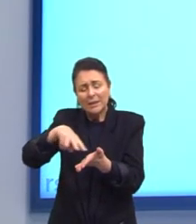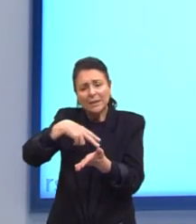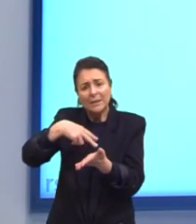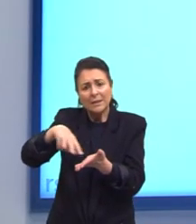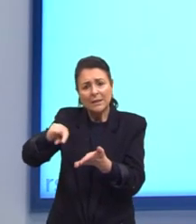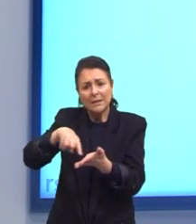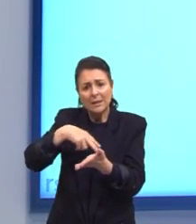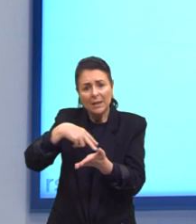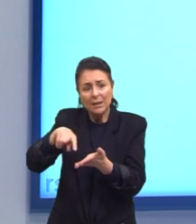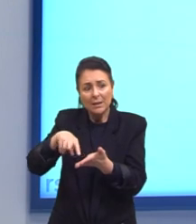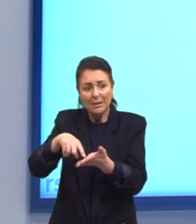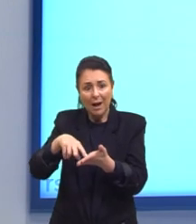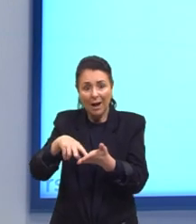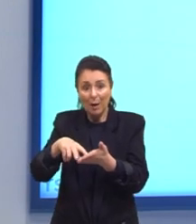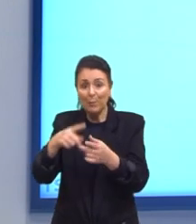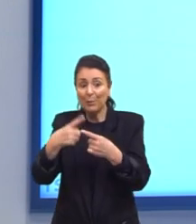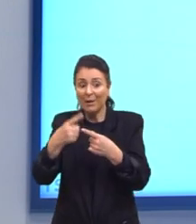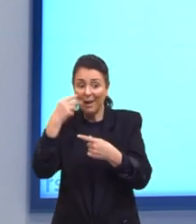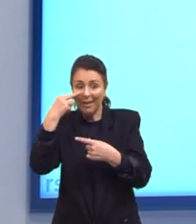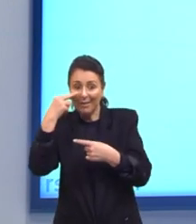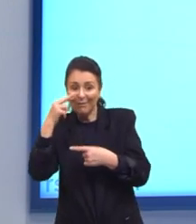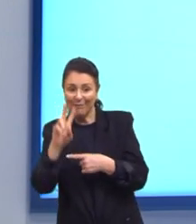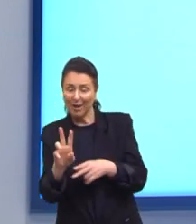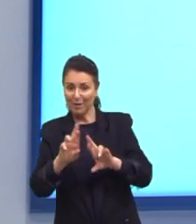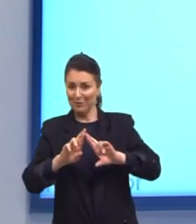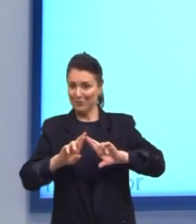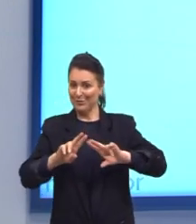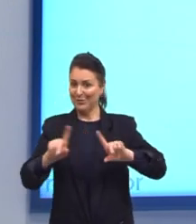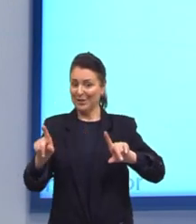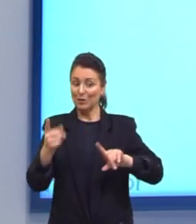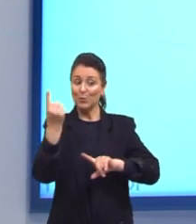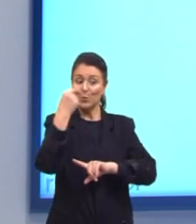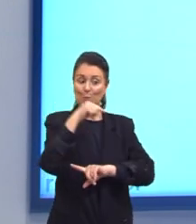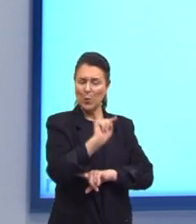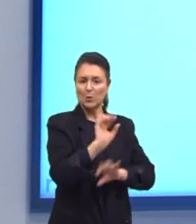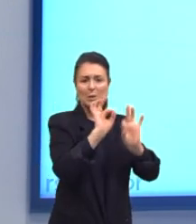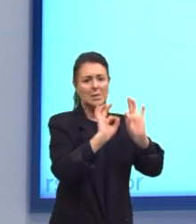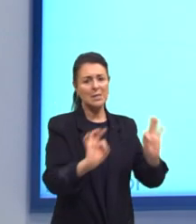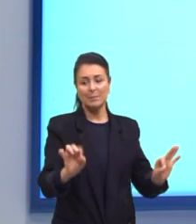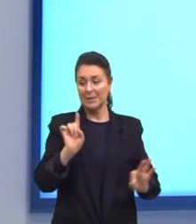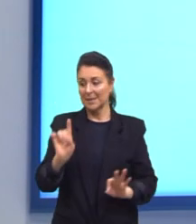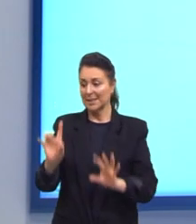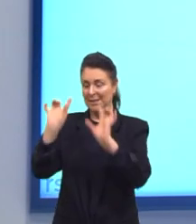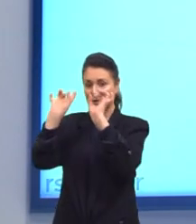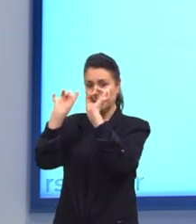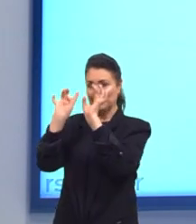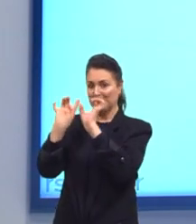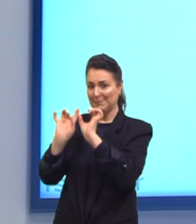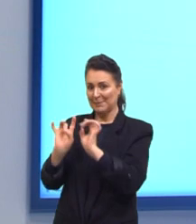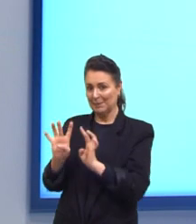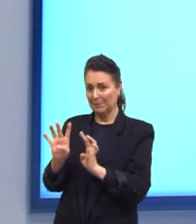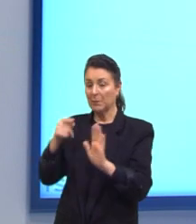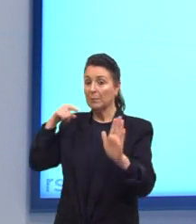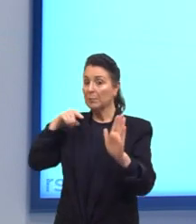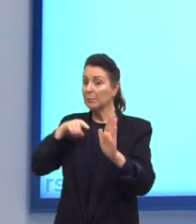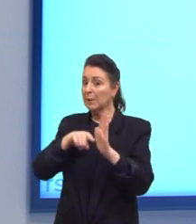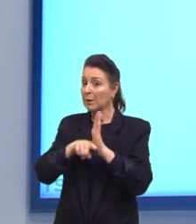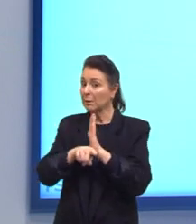daquilo que está De maneira simplificada O que nos pede a questão?